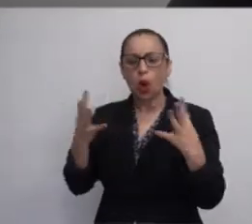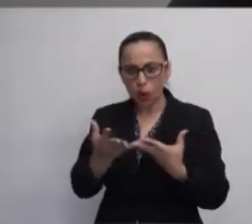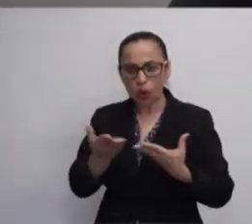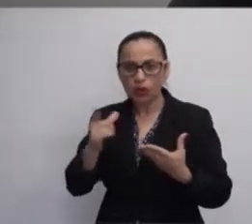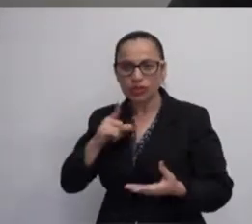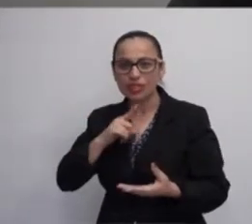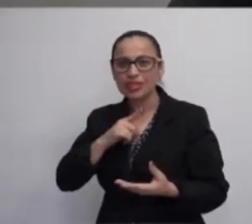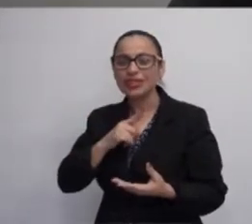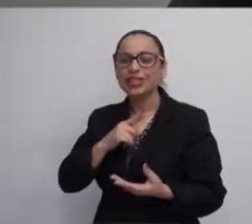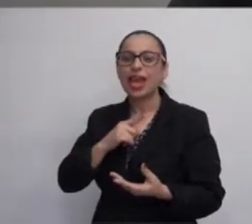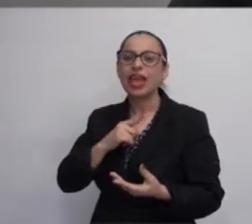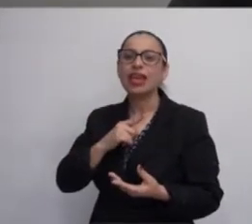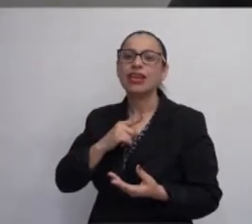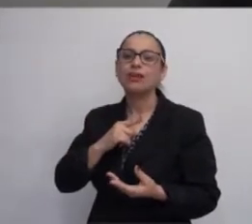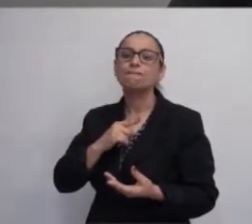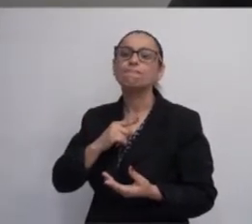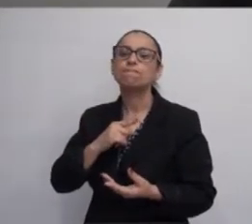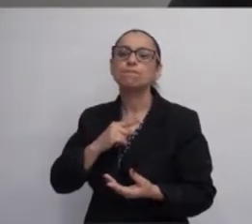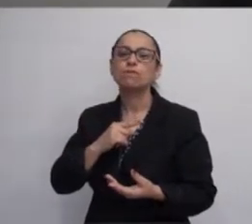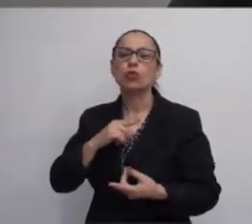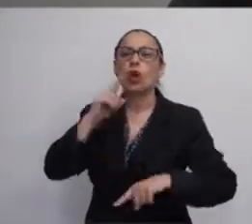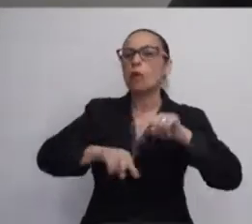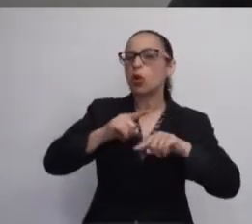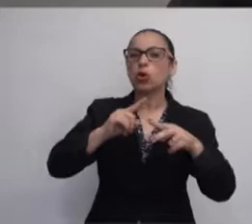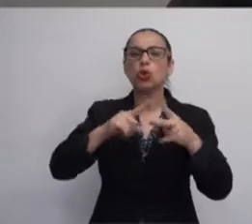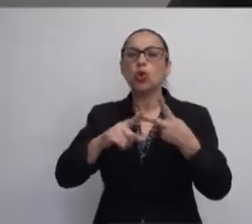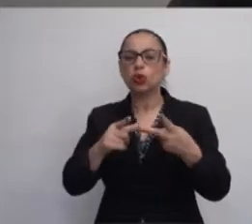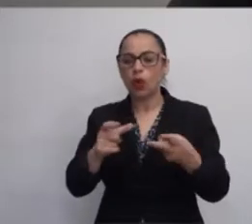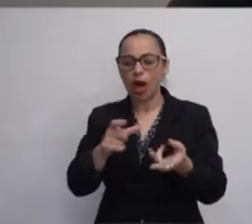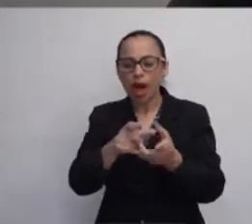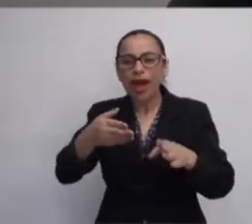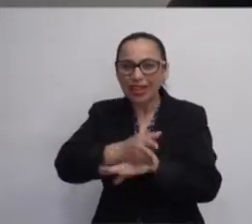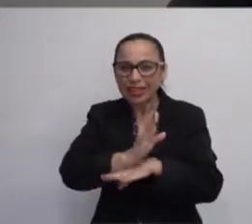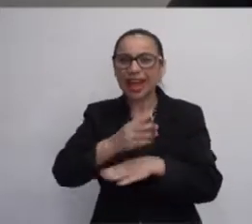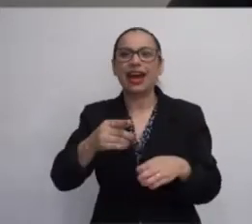produtos, ingressos, um quadradinho,